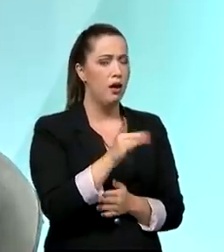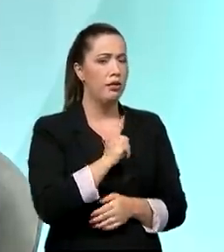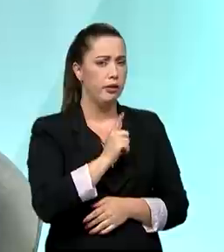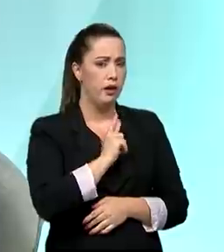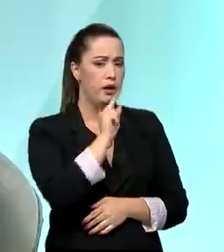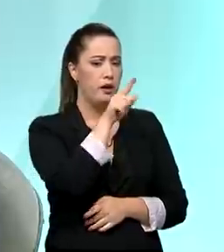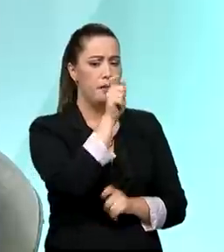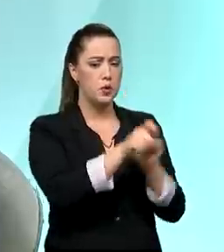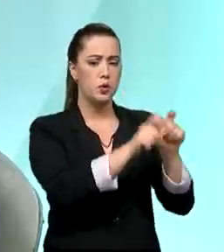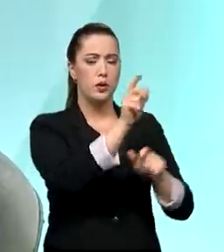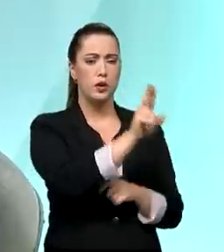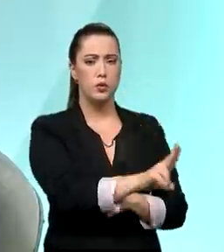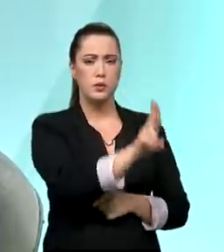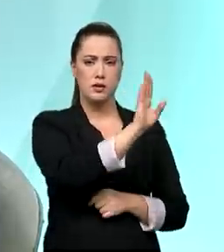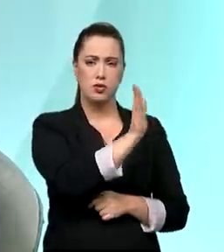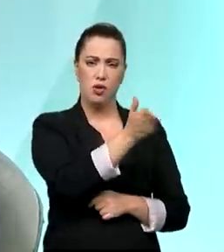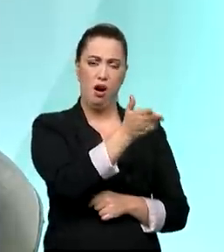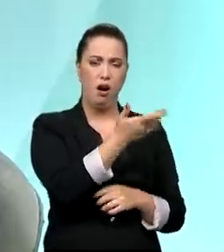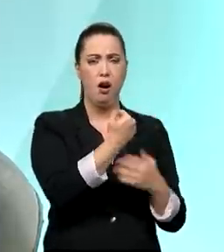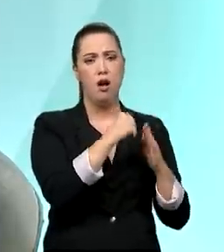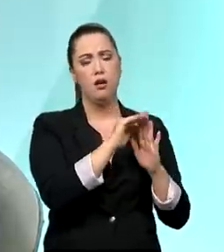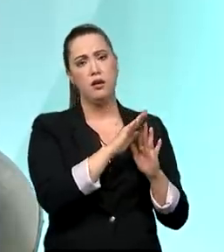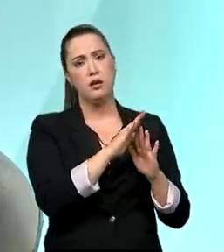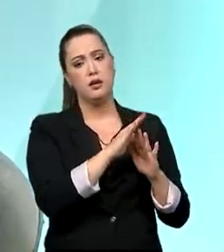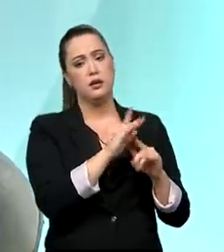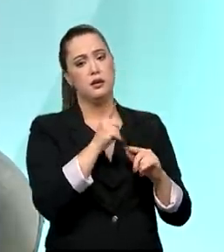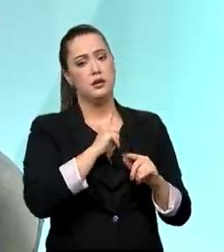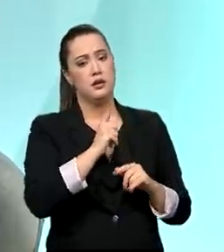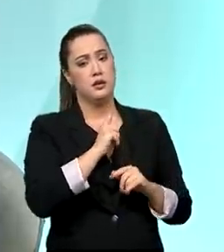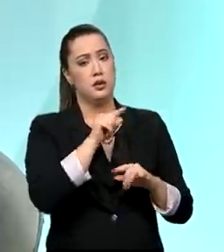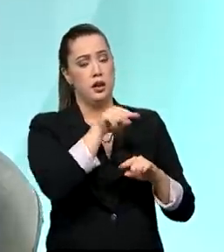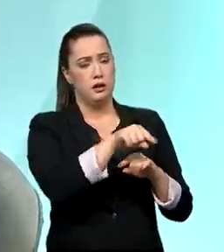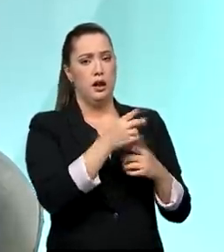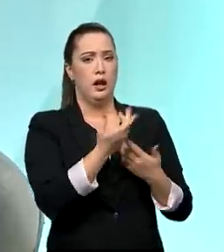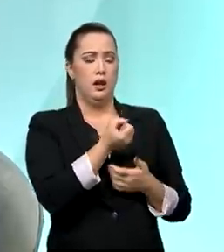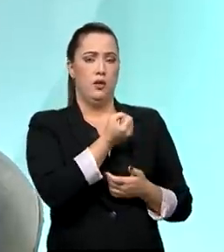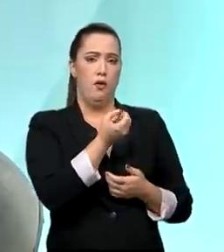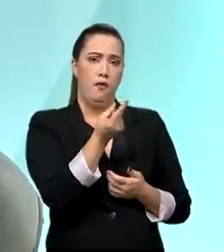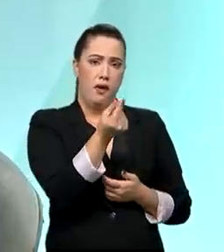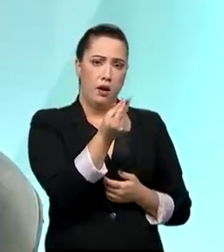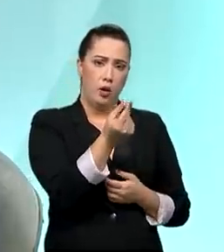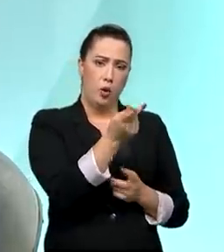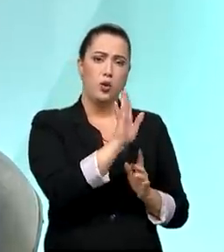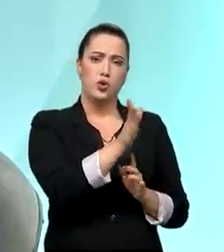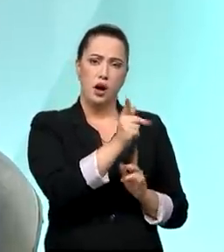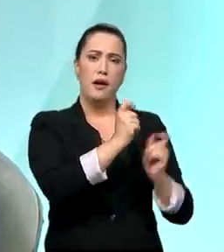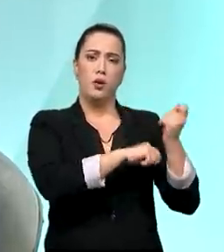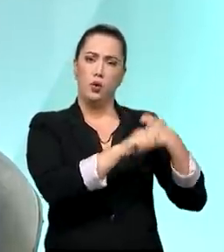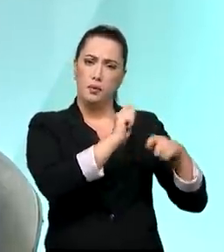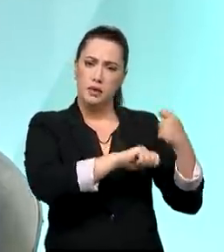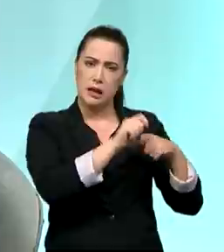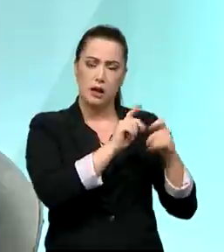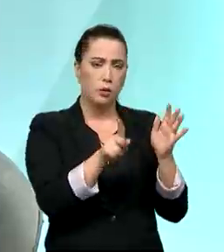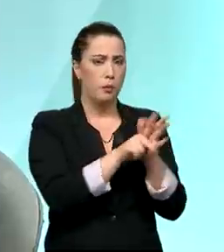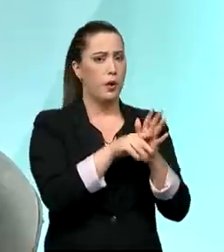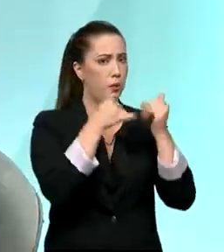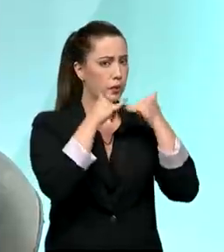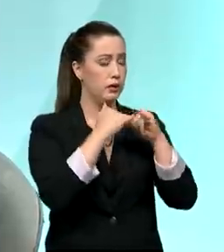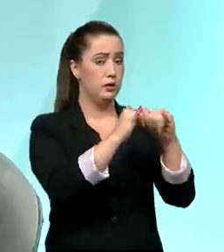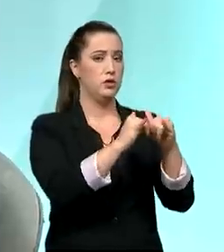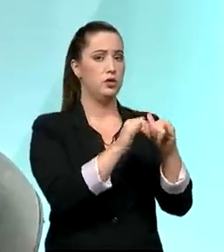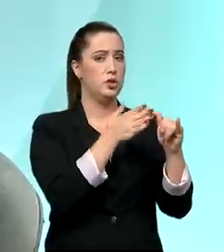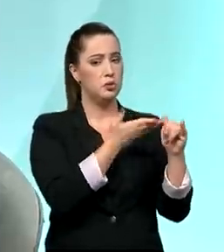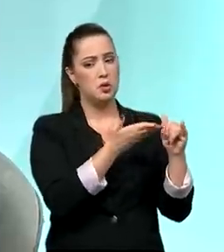quem já consome uma poupança suficiente, só com a economia que você tem de energia elétrica.